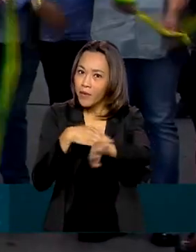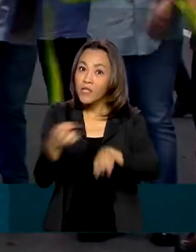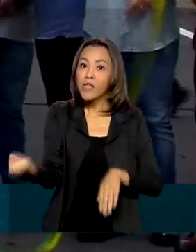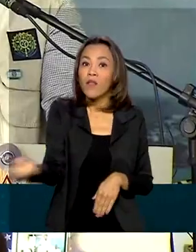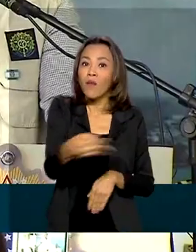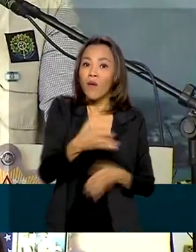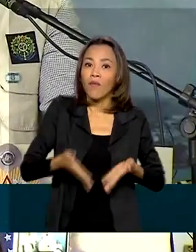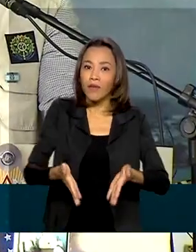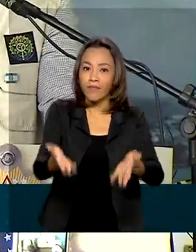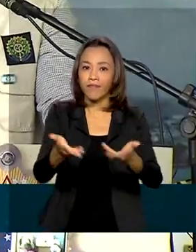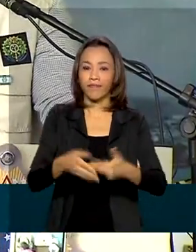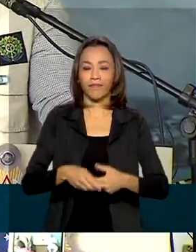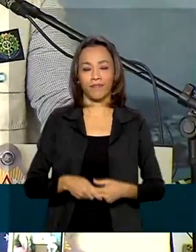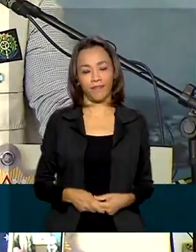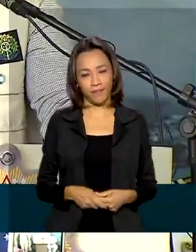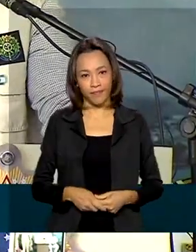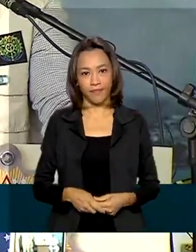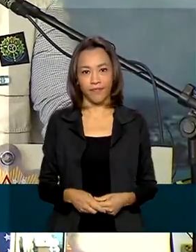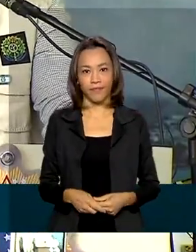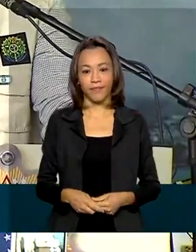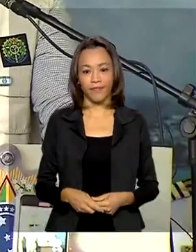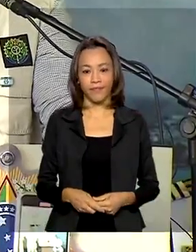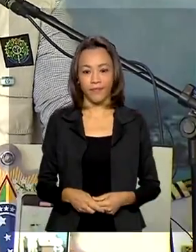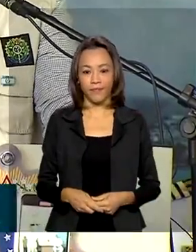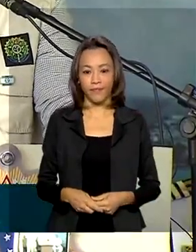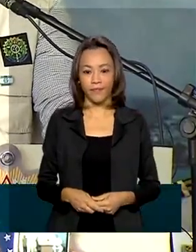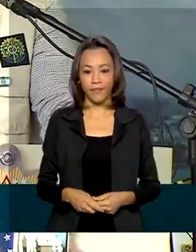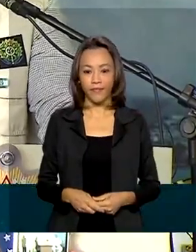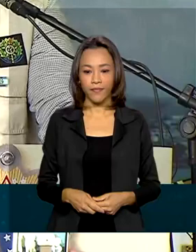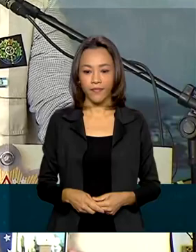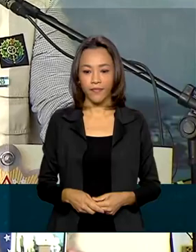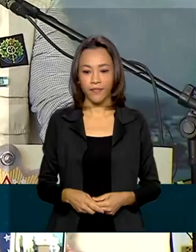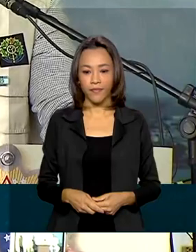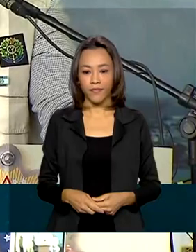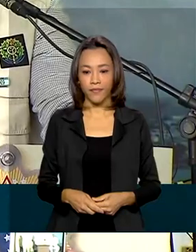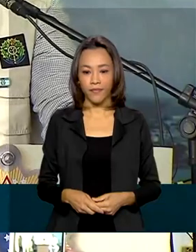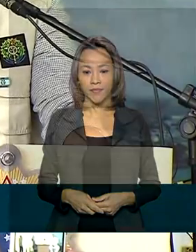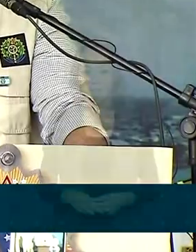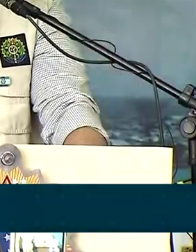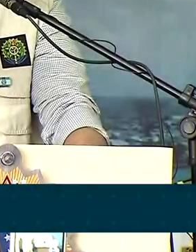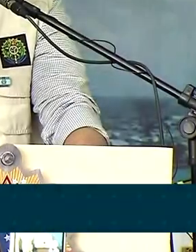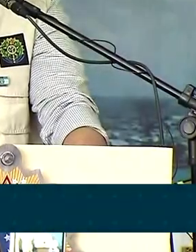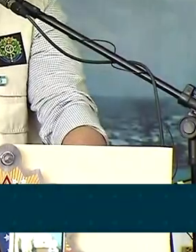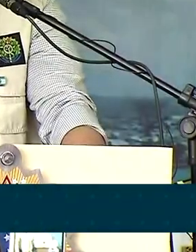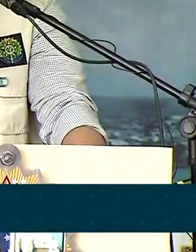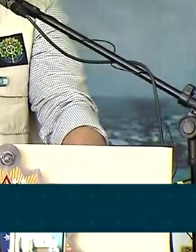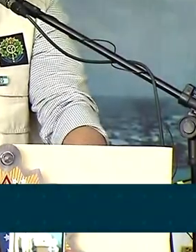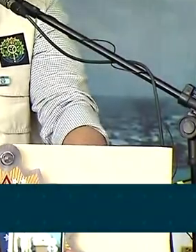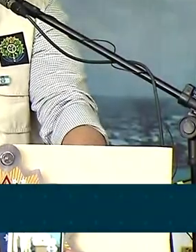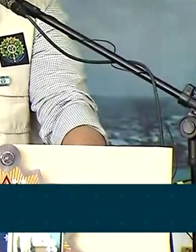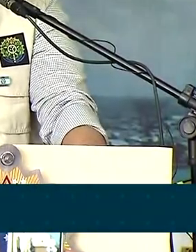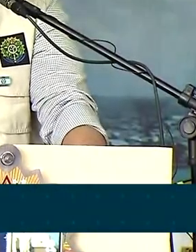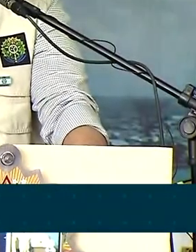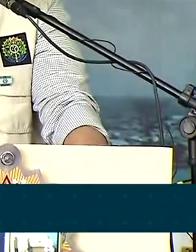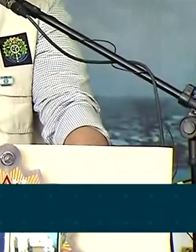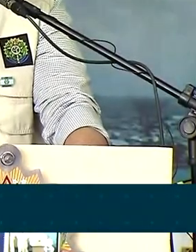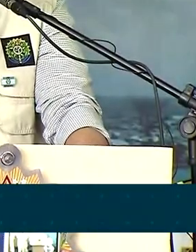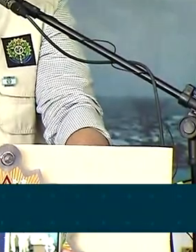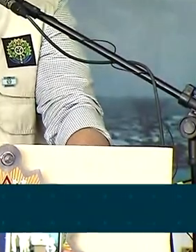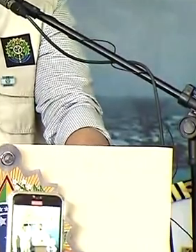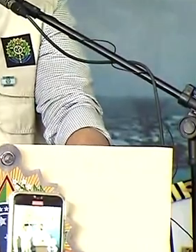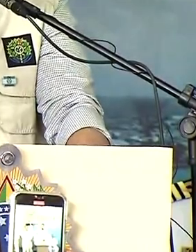da BR-101. Ainda em fevereiro, nós vamos entregar mais dois quilômetros e vamos continuar seguindo com a duplicação até